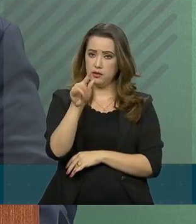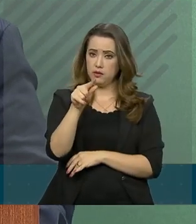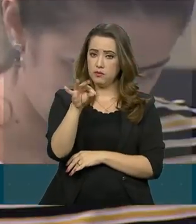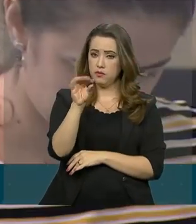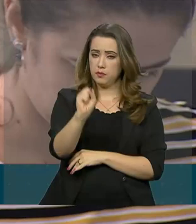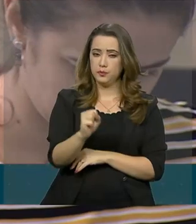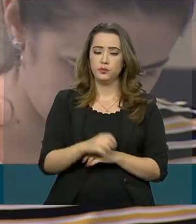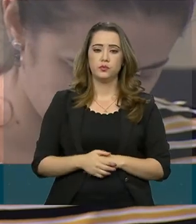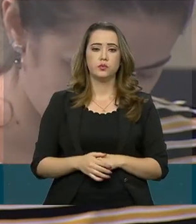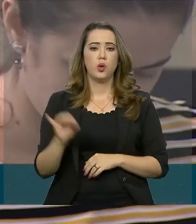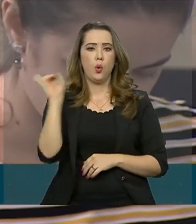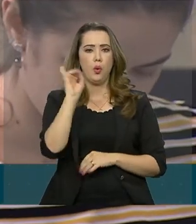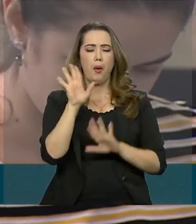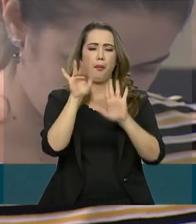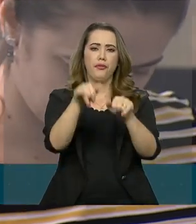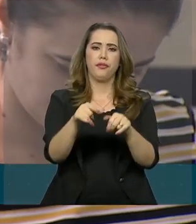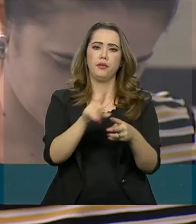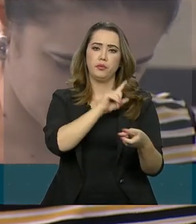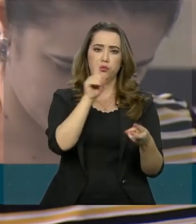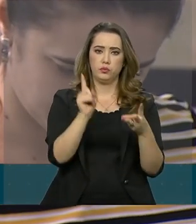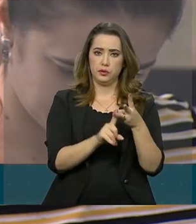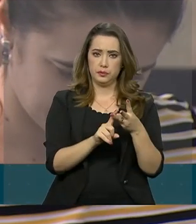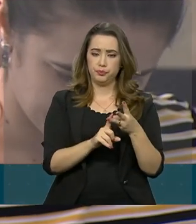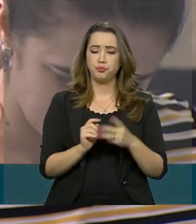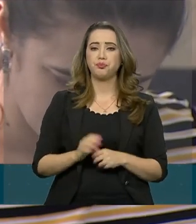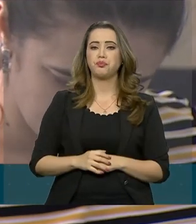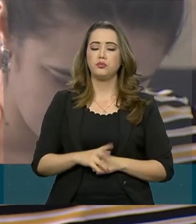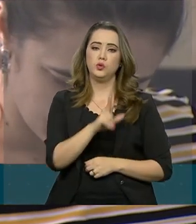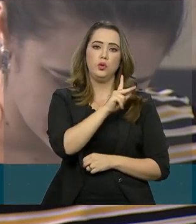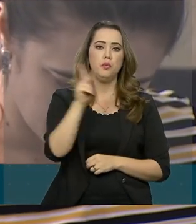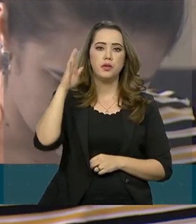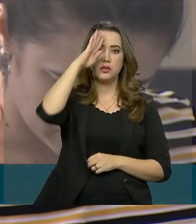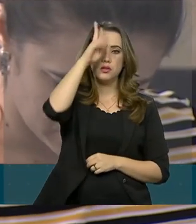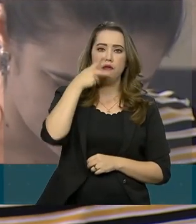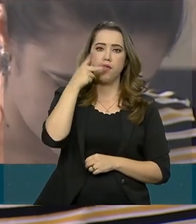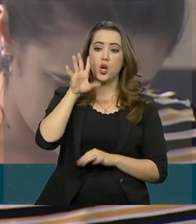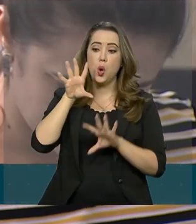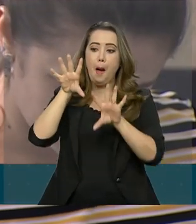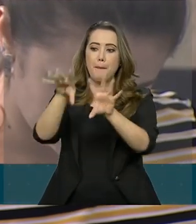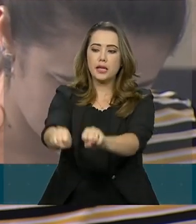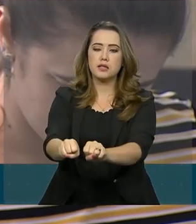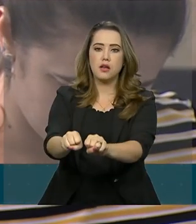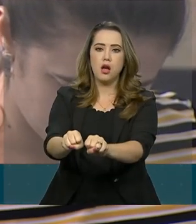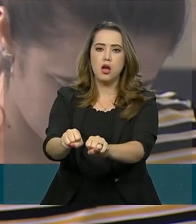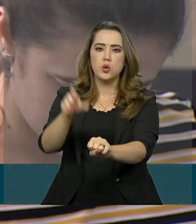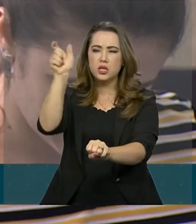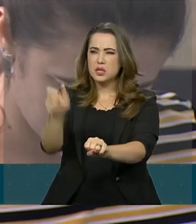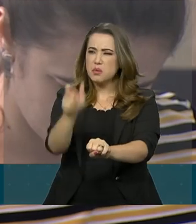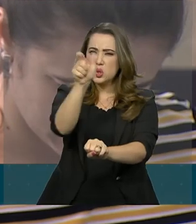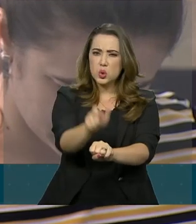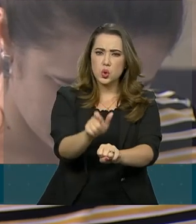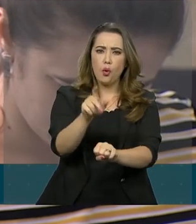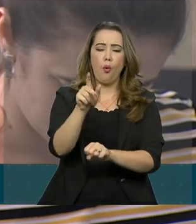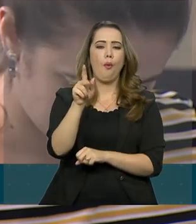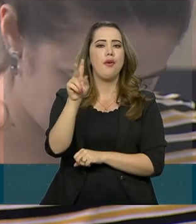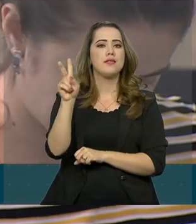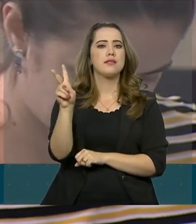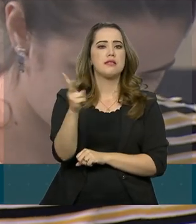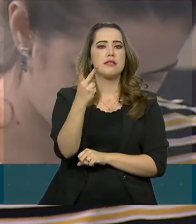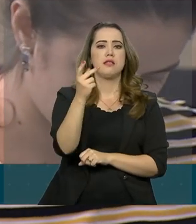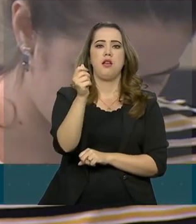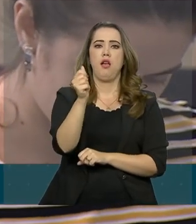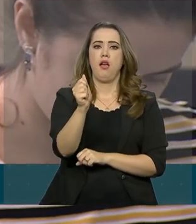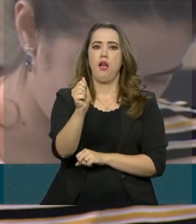Alô? Pronto, para terminar. O presidente comentou a respeito da prisão dos hackers, que a Polícia Federal fez a prisão há pouco,